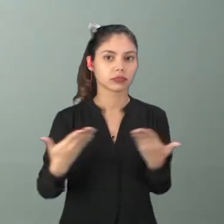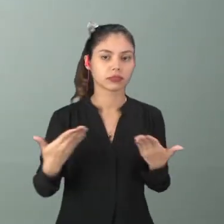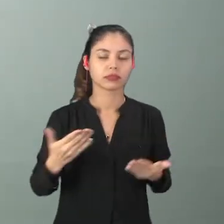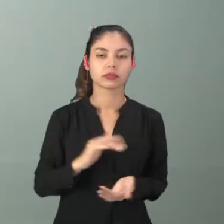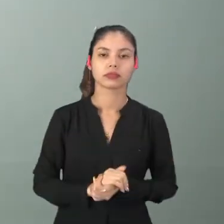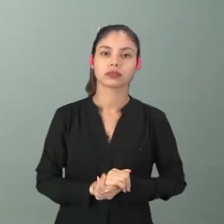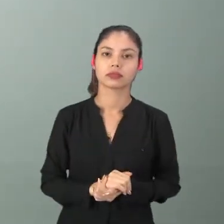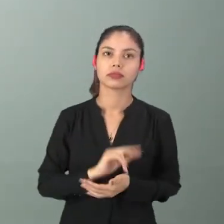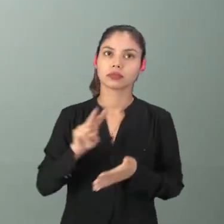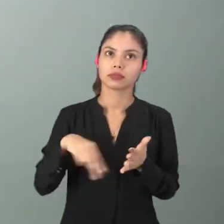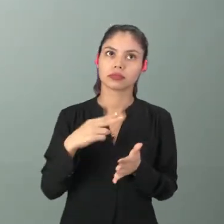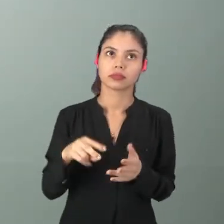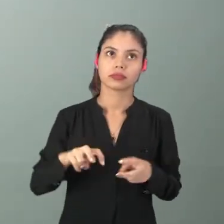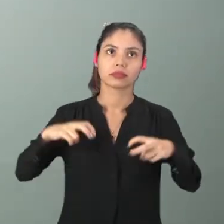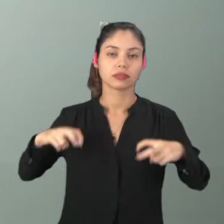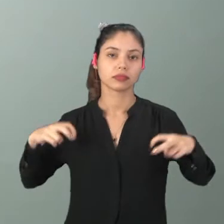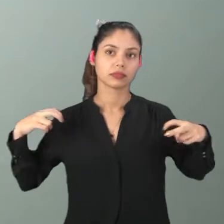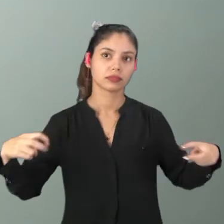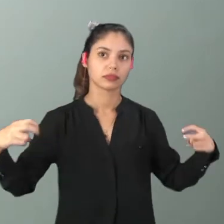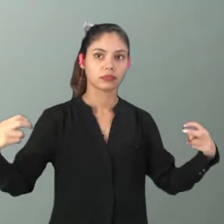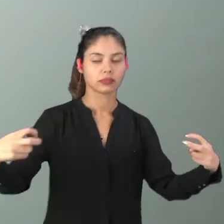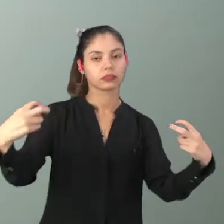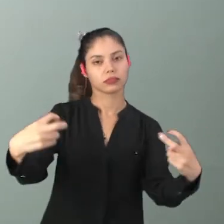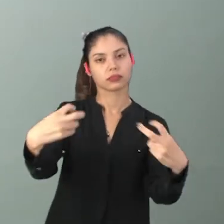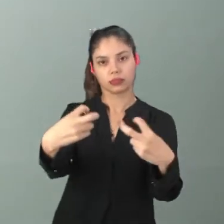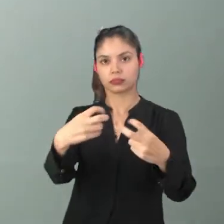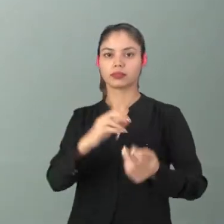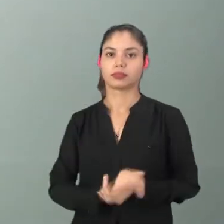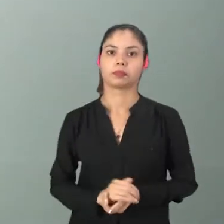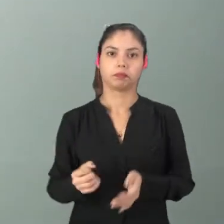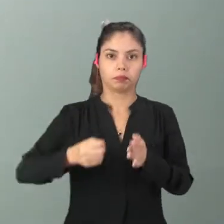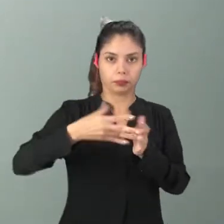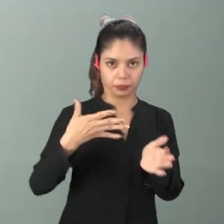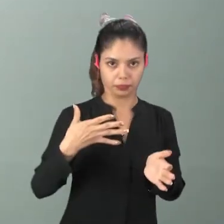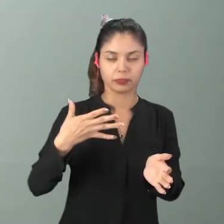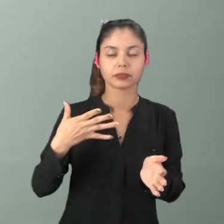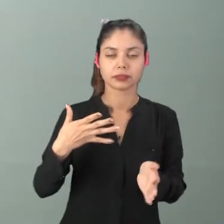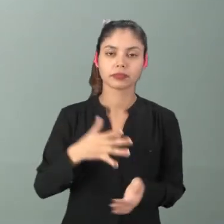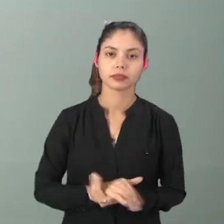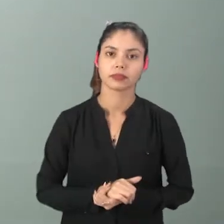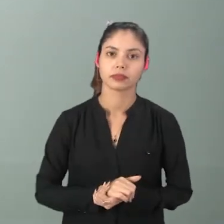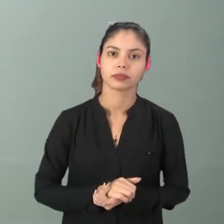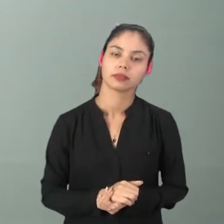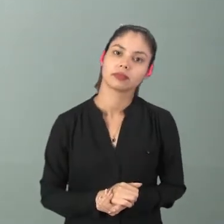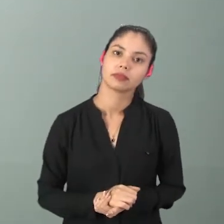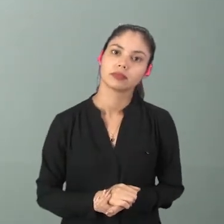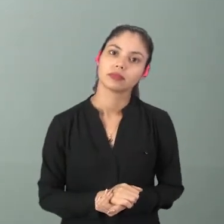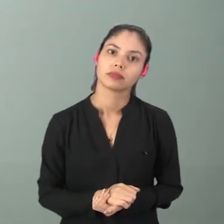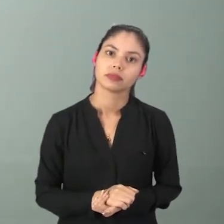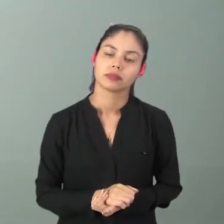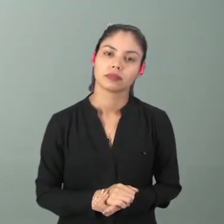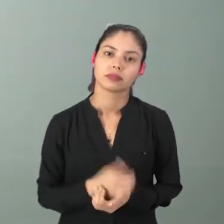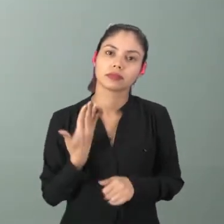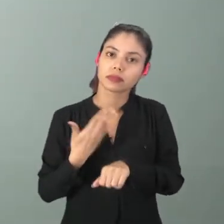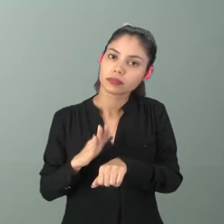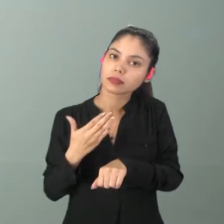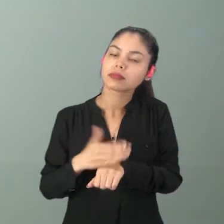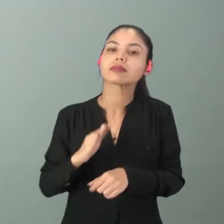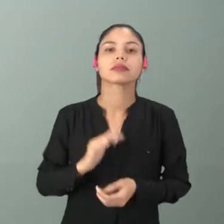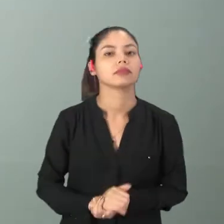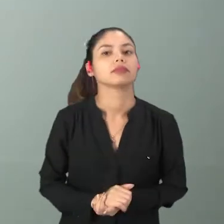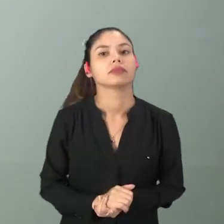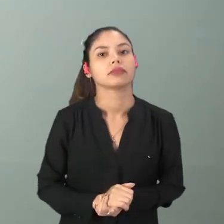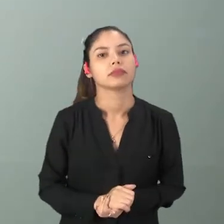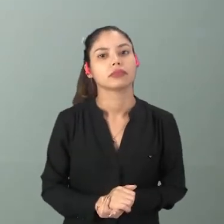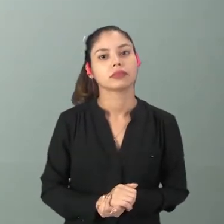é a dança chamada ciranda, que é muito praticada,